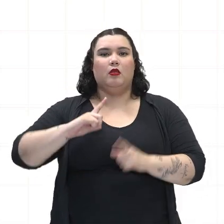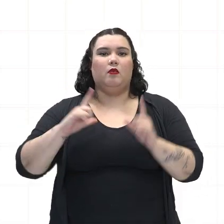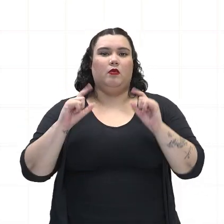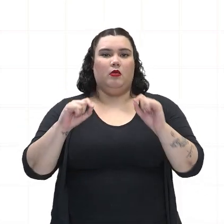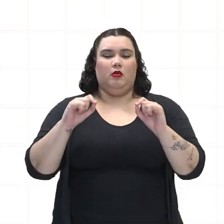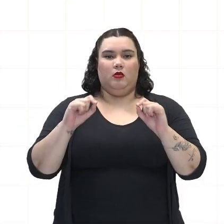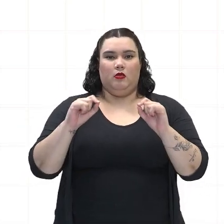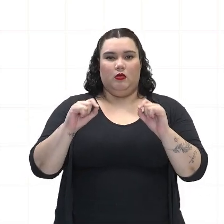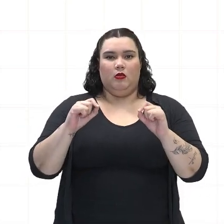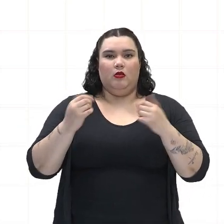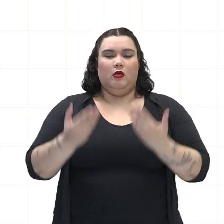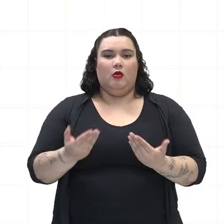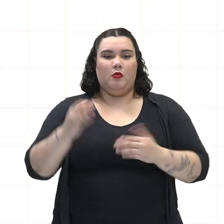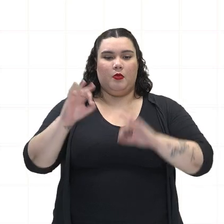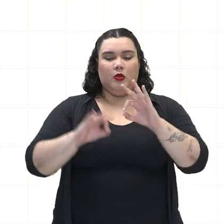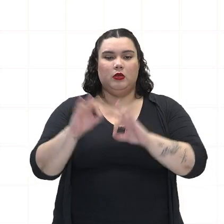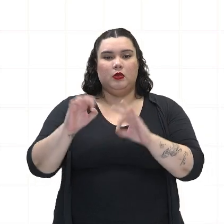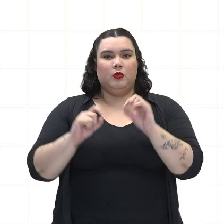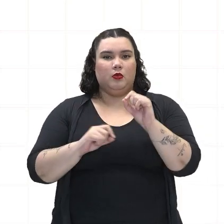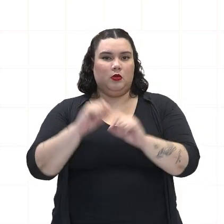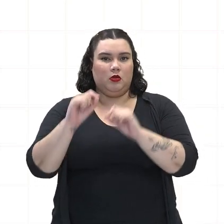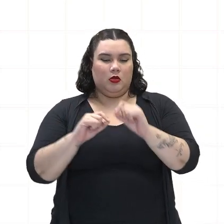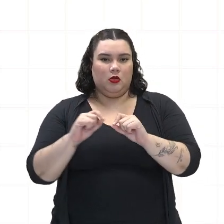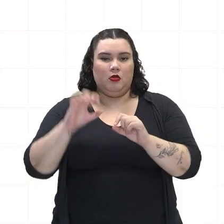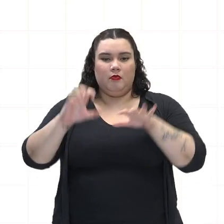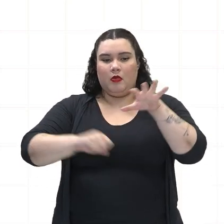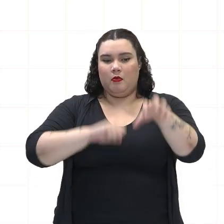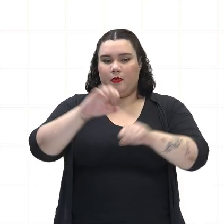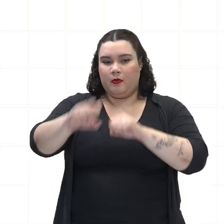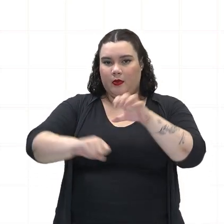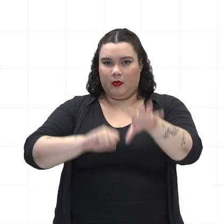o processo de coleta